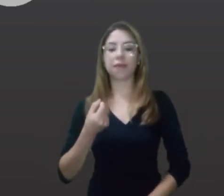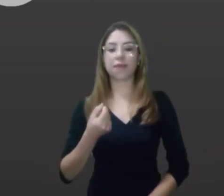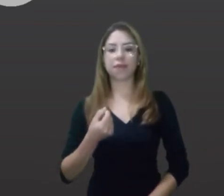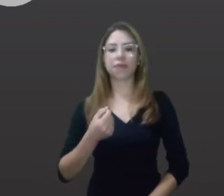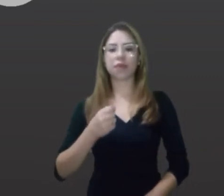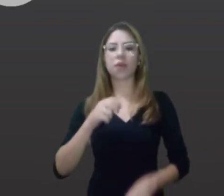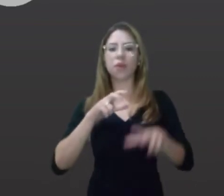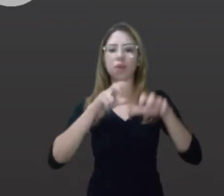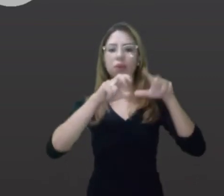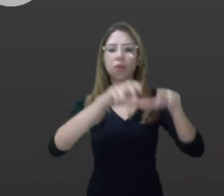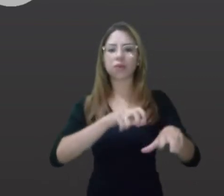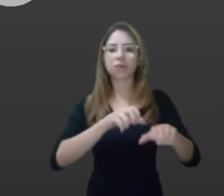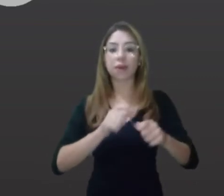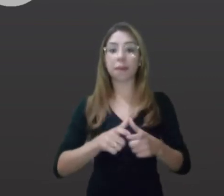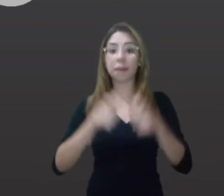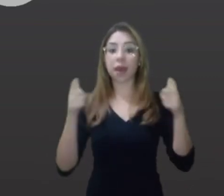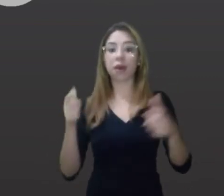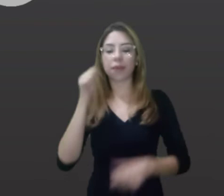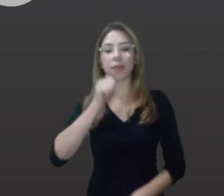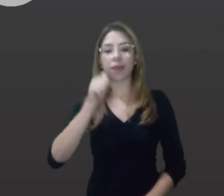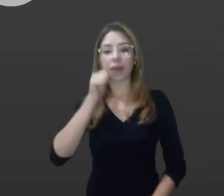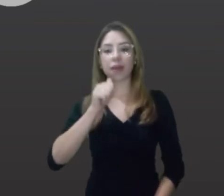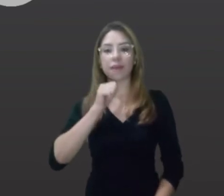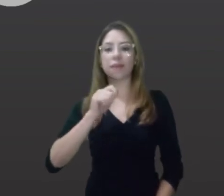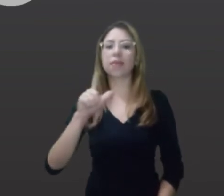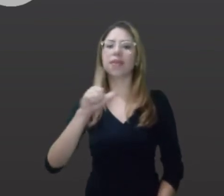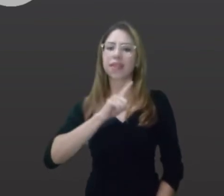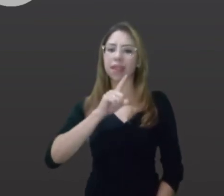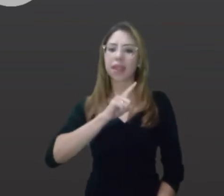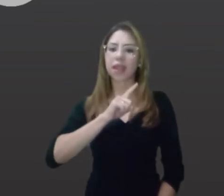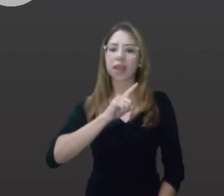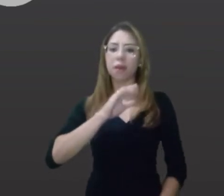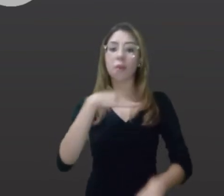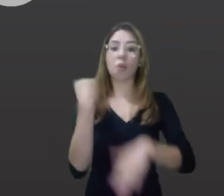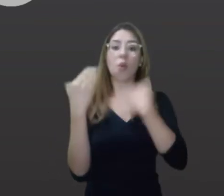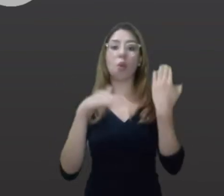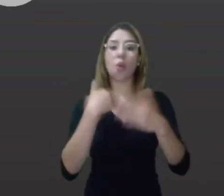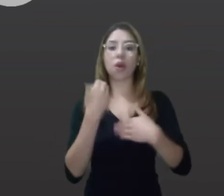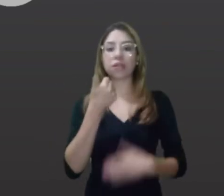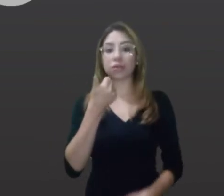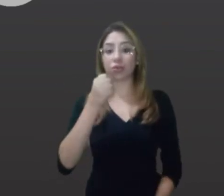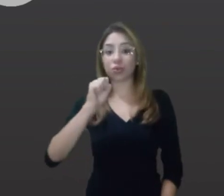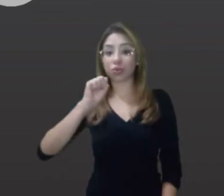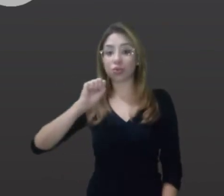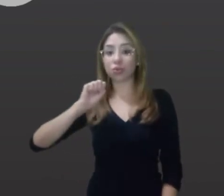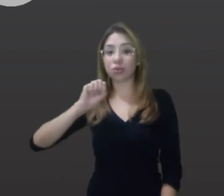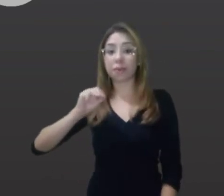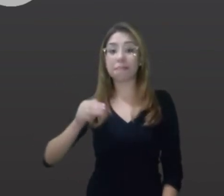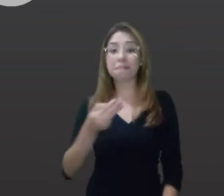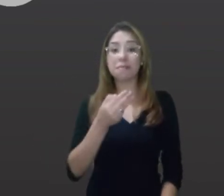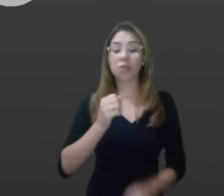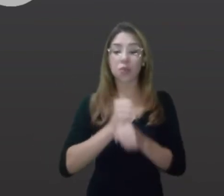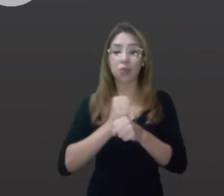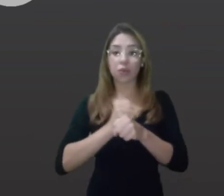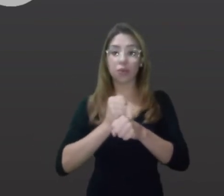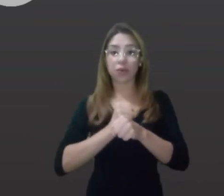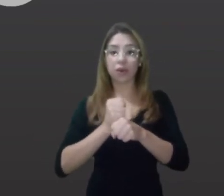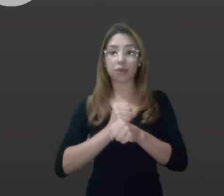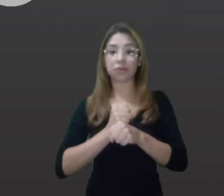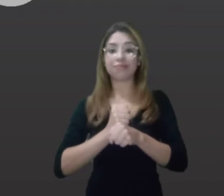o câncer mais incidente entre as mulheres, havendo uma taxa de mortalidade de 18 mil casos anuais.